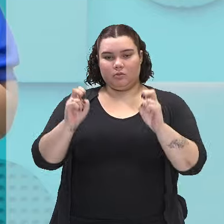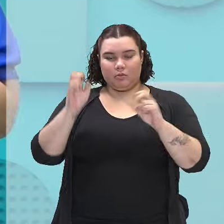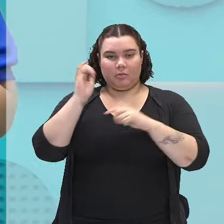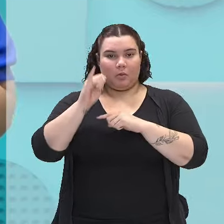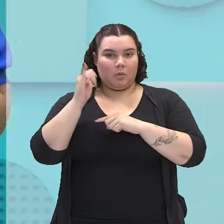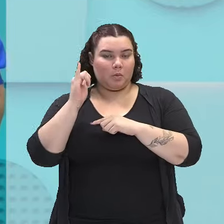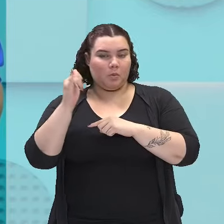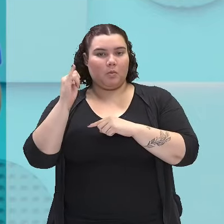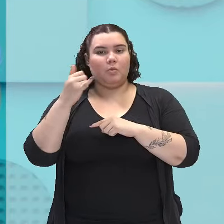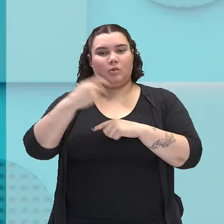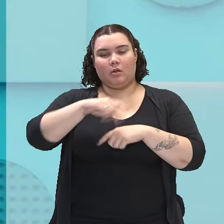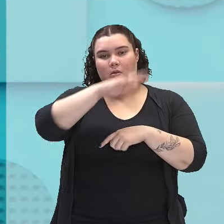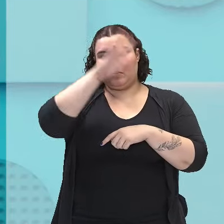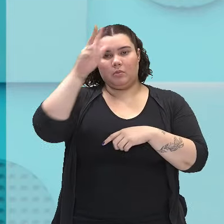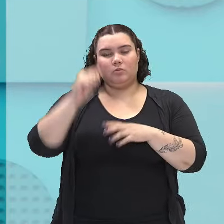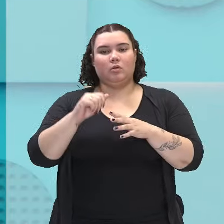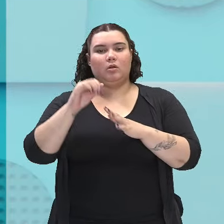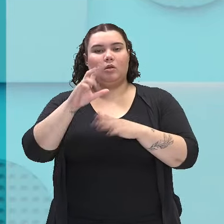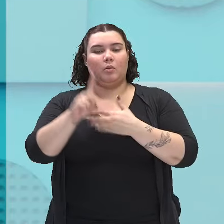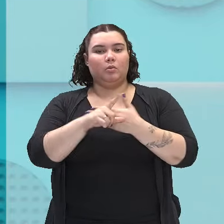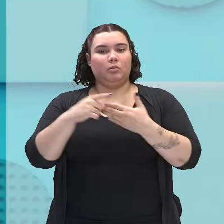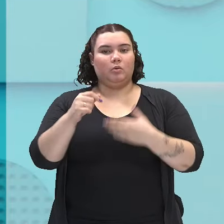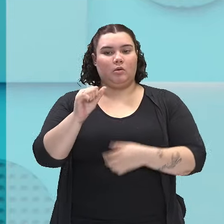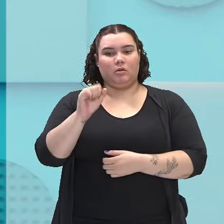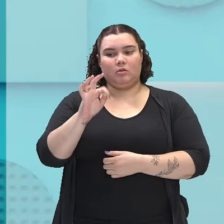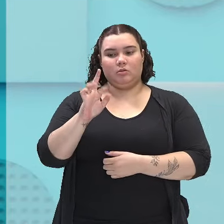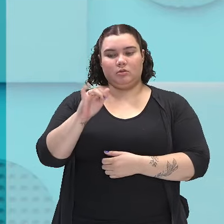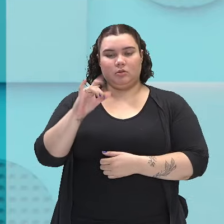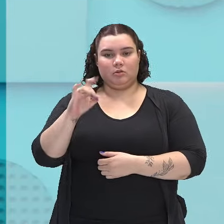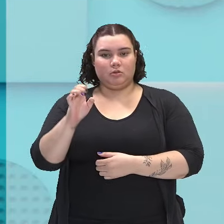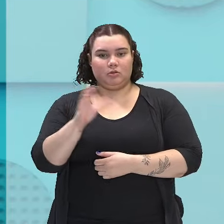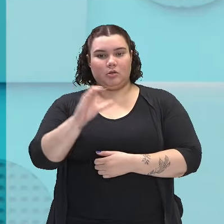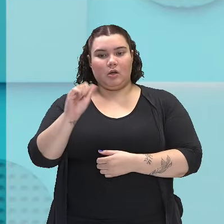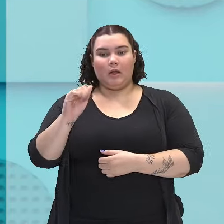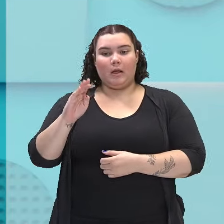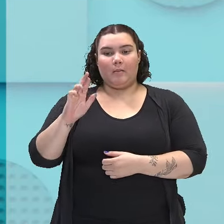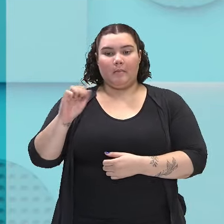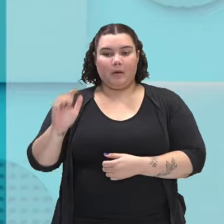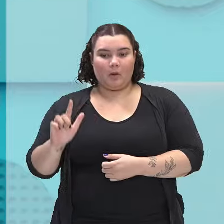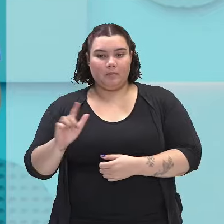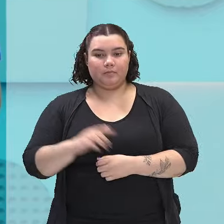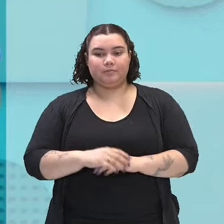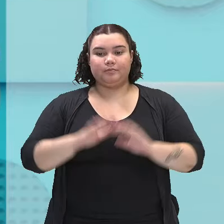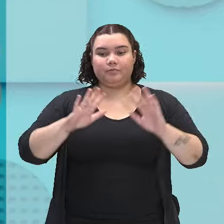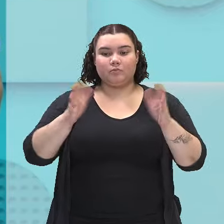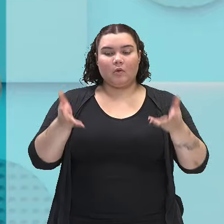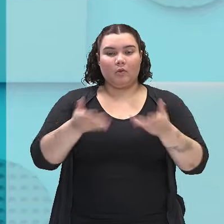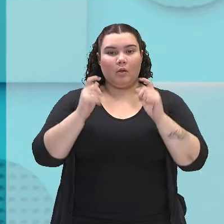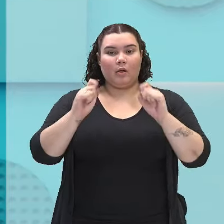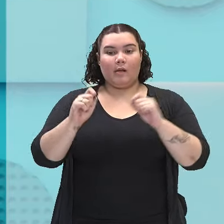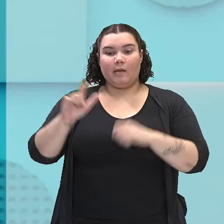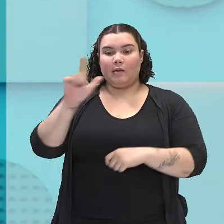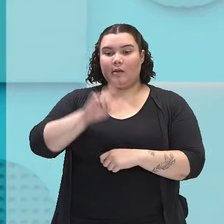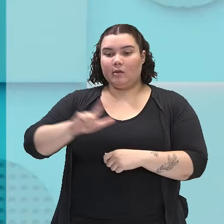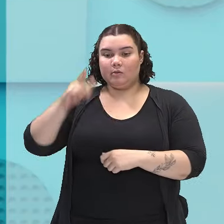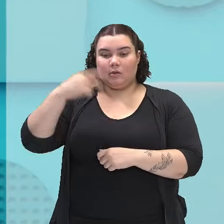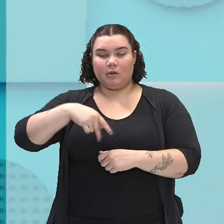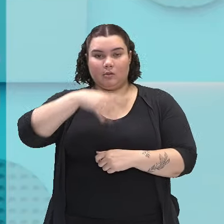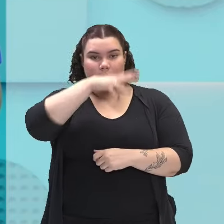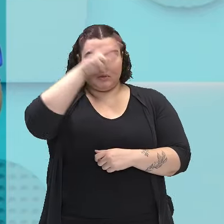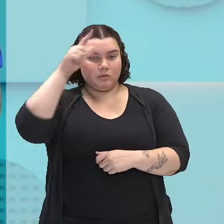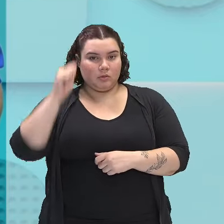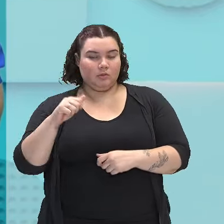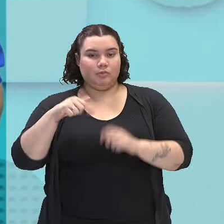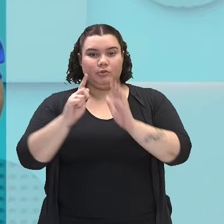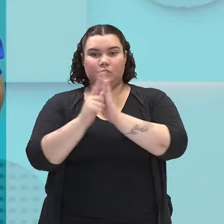amazonense da autora Astrid Cabral, quero enfatizar que a nossa literatura amazonense, além do gênero